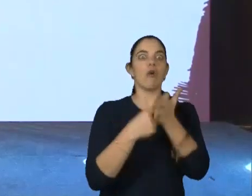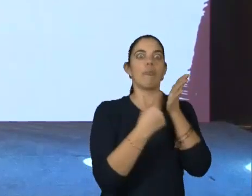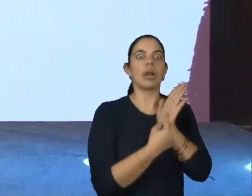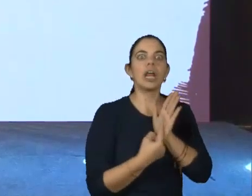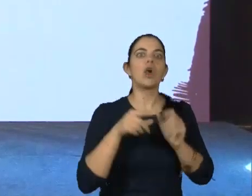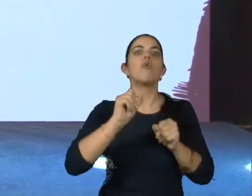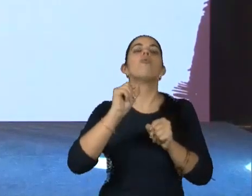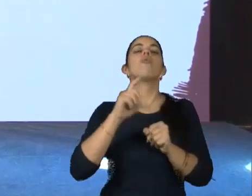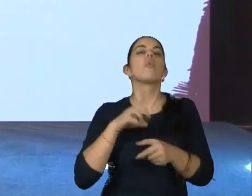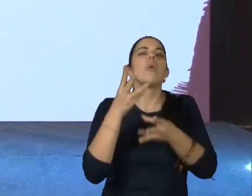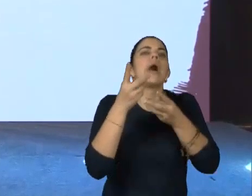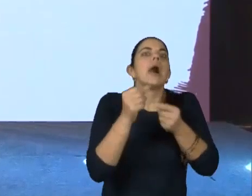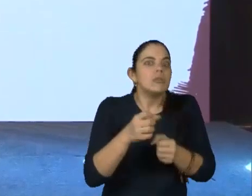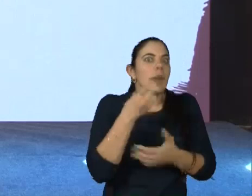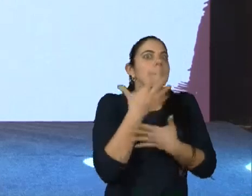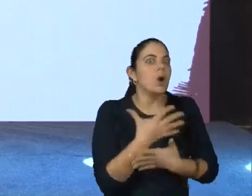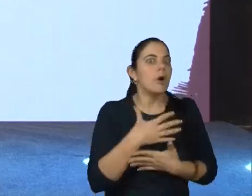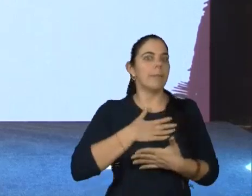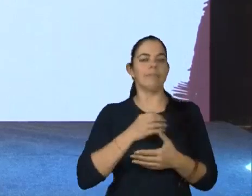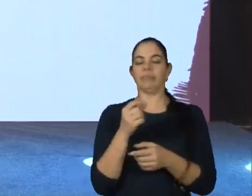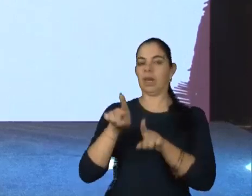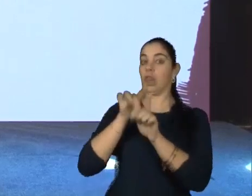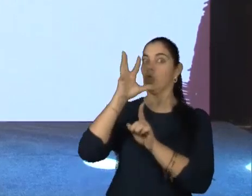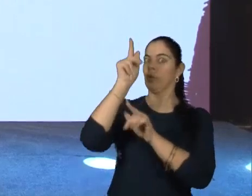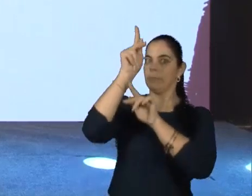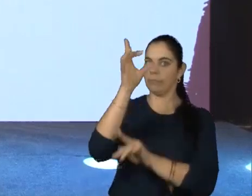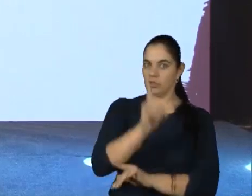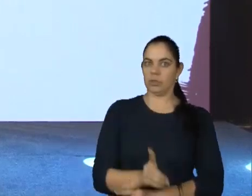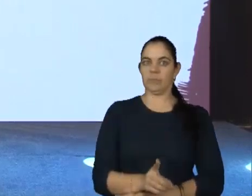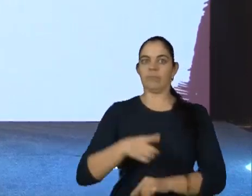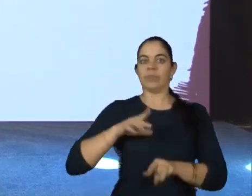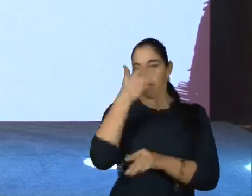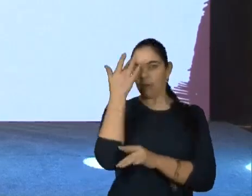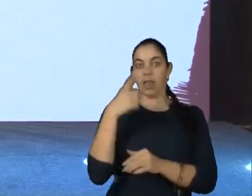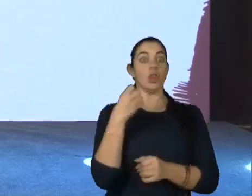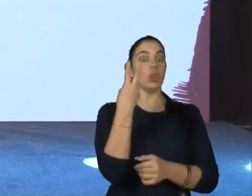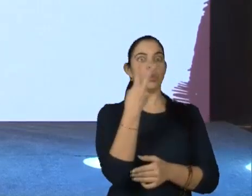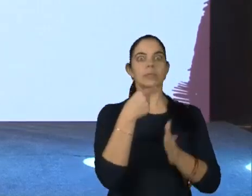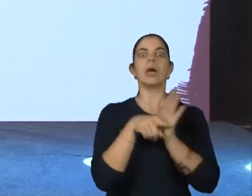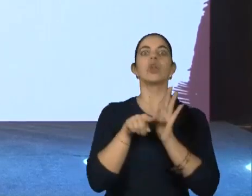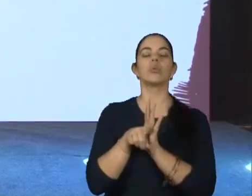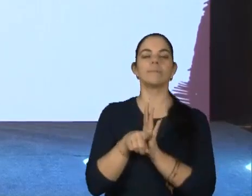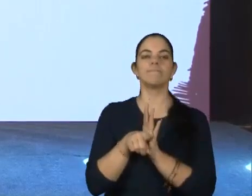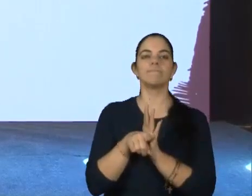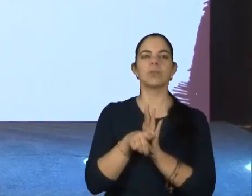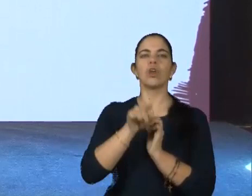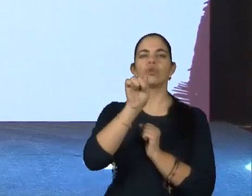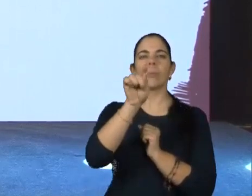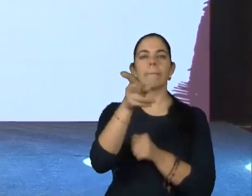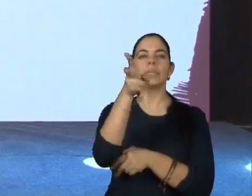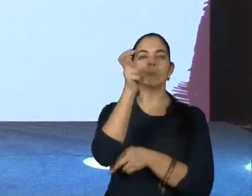e o quanto isso beneficiará a todas as pessoas, eu, Cristiane, tenho duas perguntas para você. Você